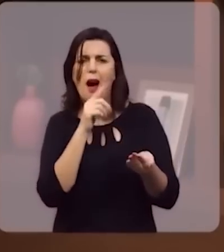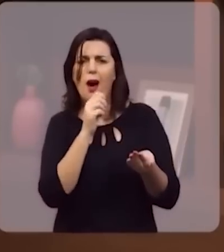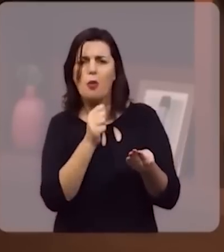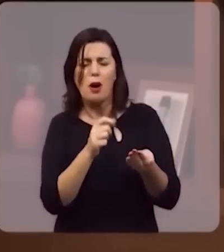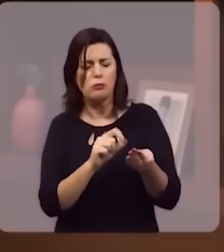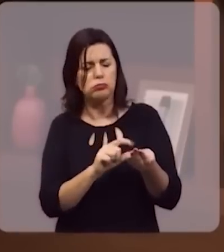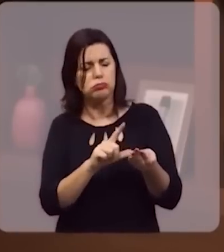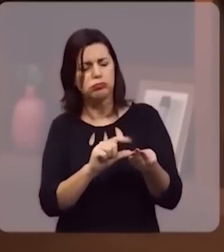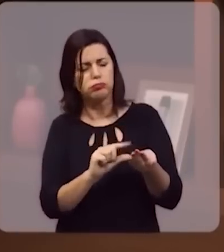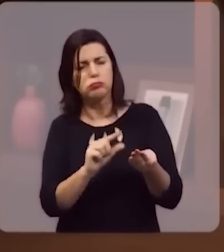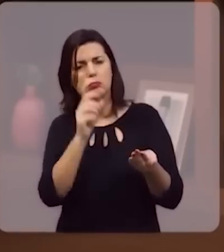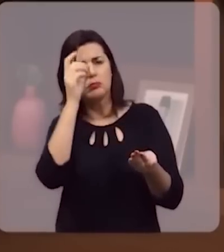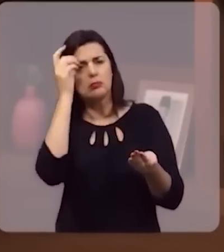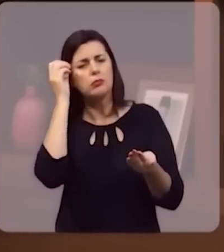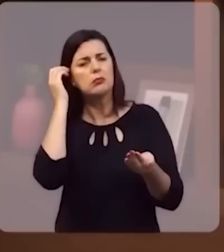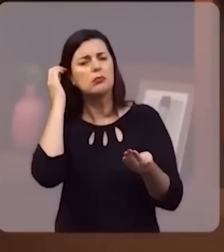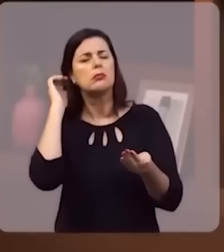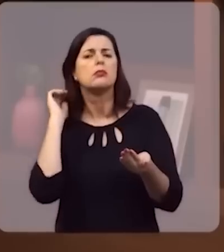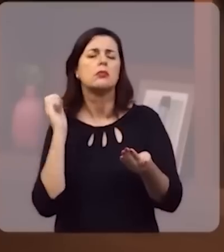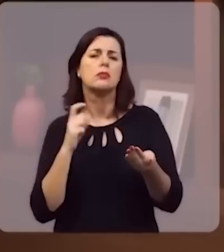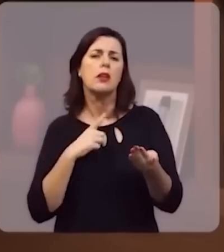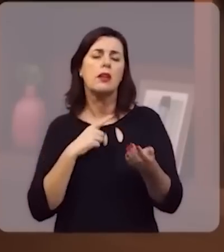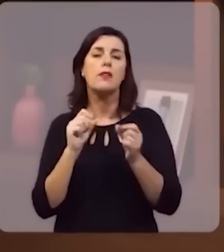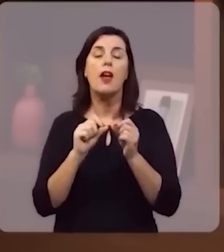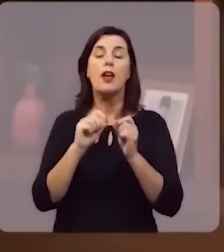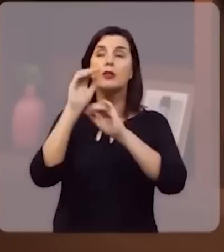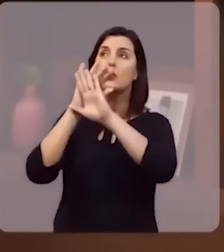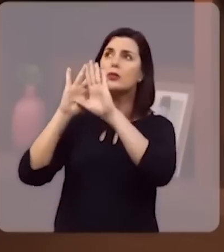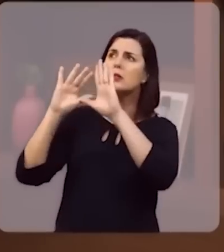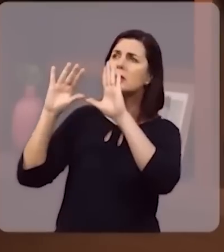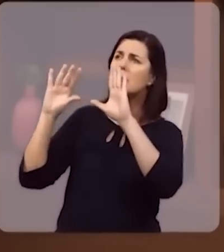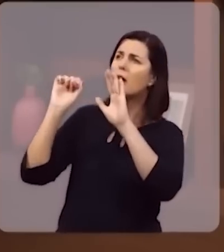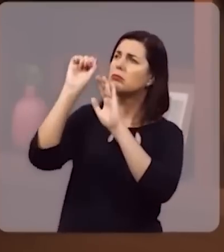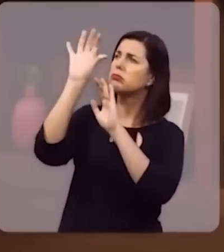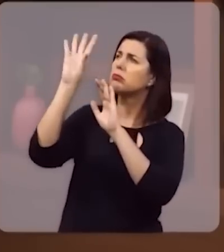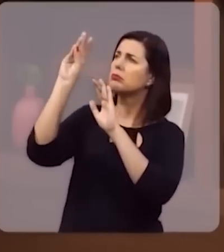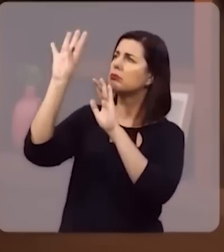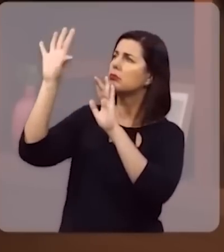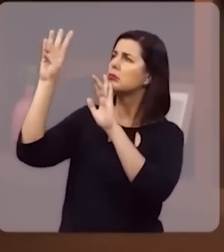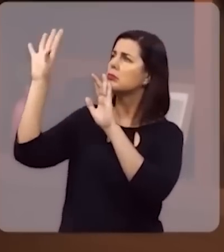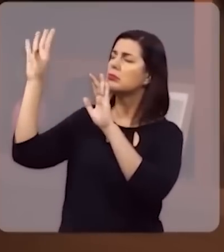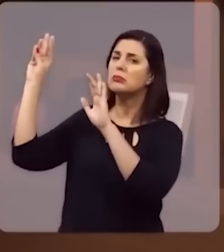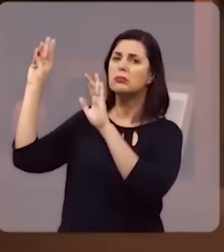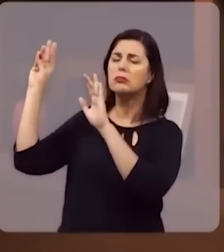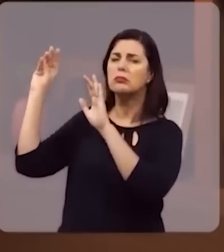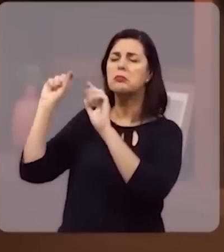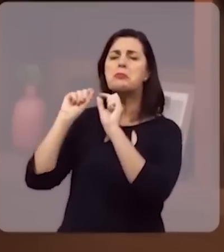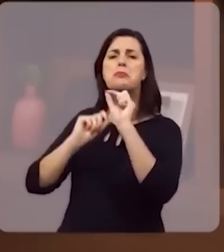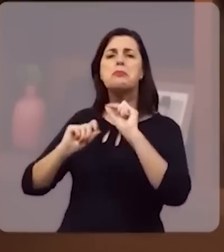águas? Ou quem tomou a medida dos céus a palmos? Ou quem recolheu,